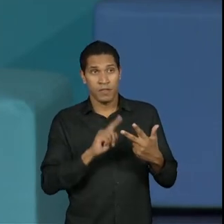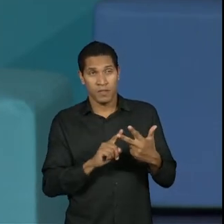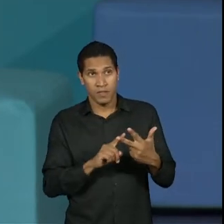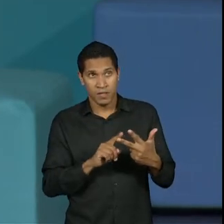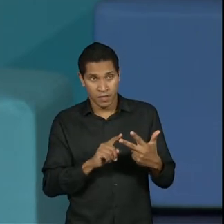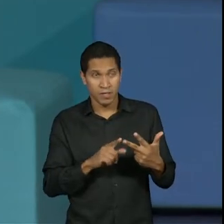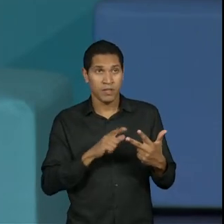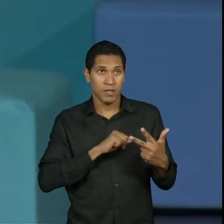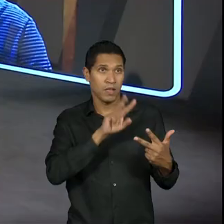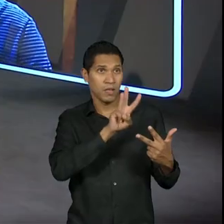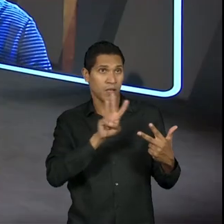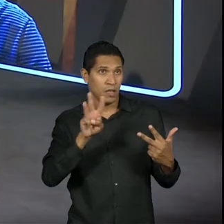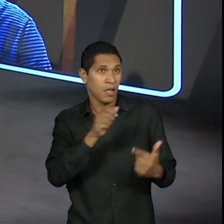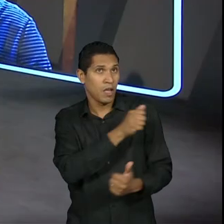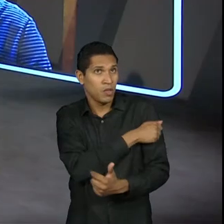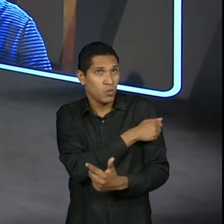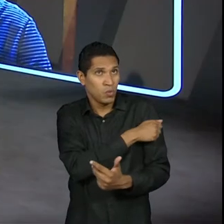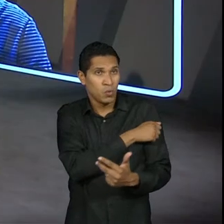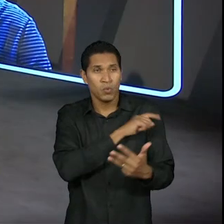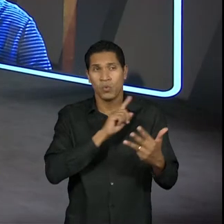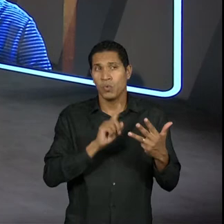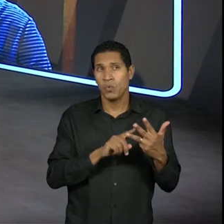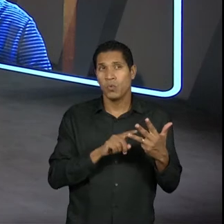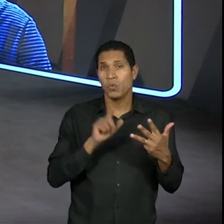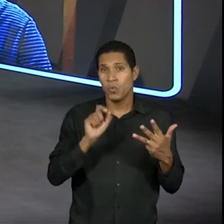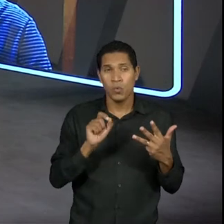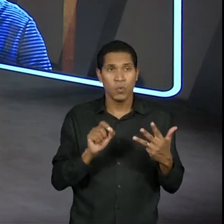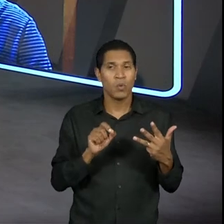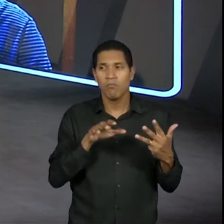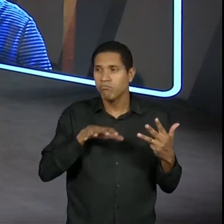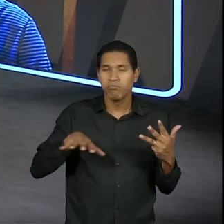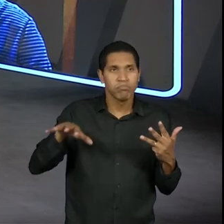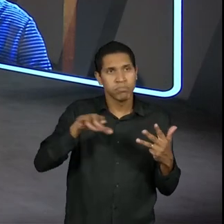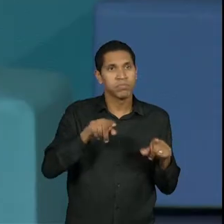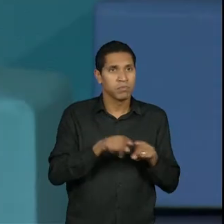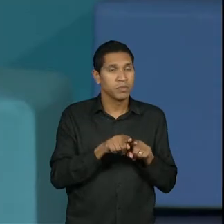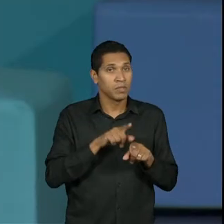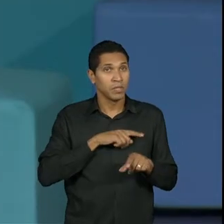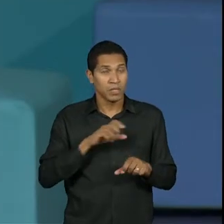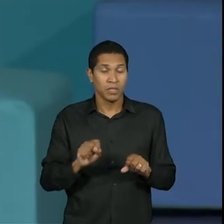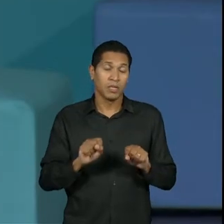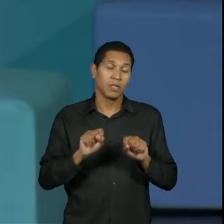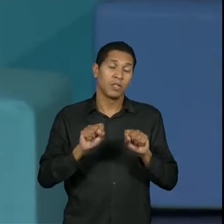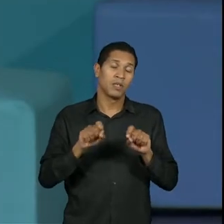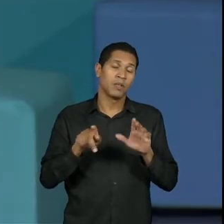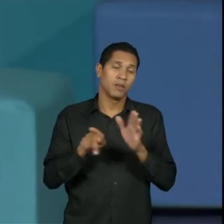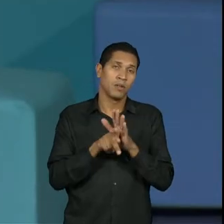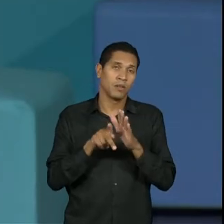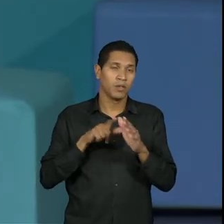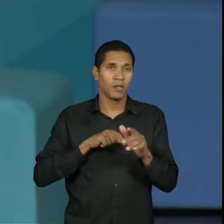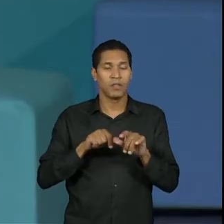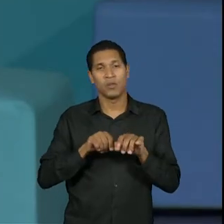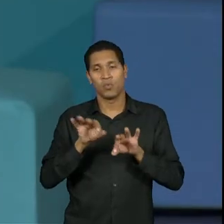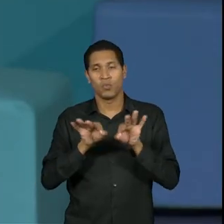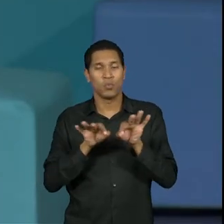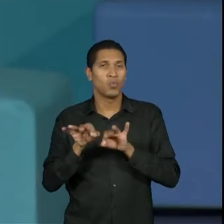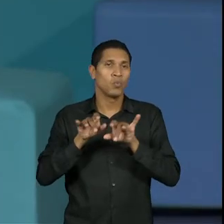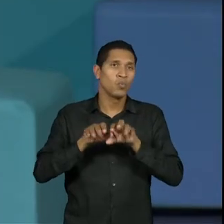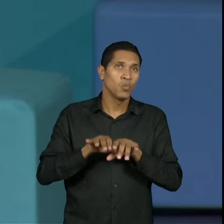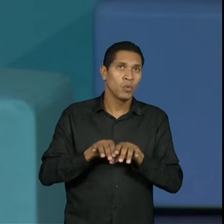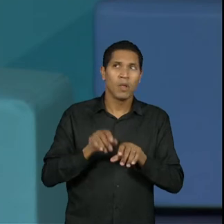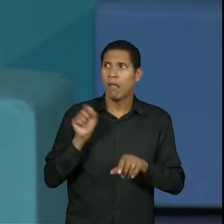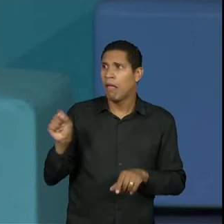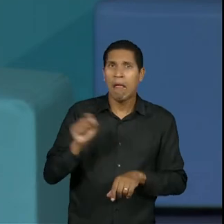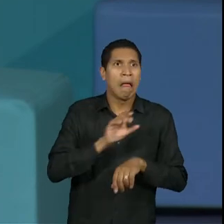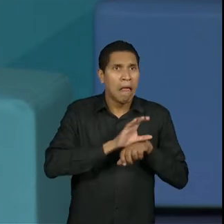o portal do aluno e toda a parte Microsoft, ou seja, todo mundo foi capacitado na Univesp o tempo todo.